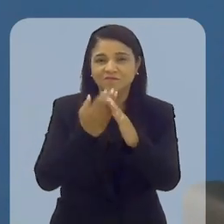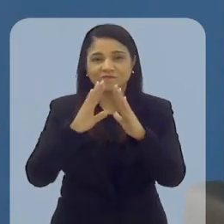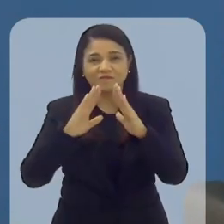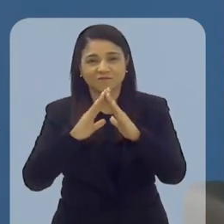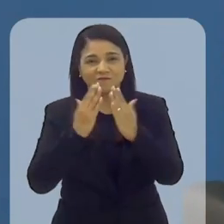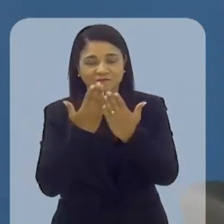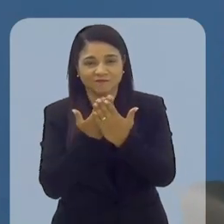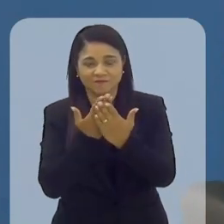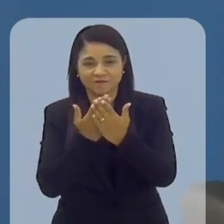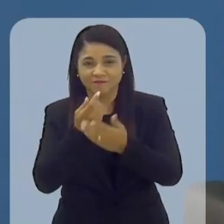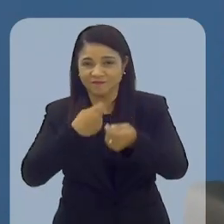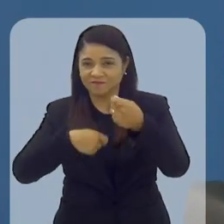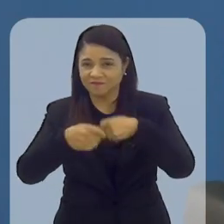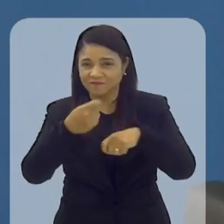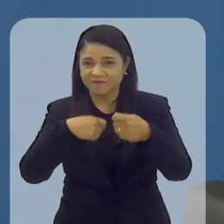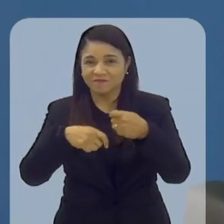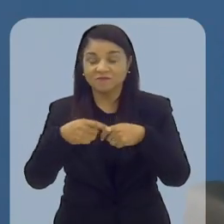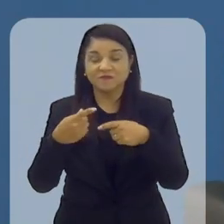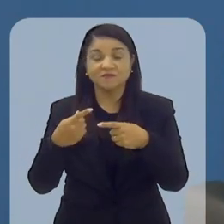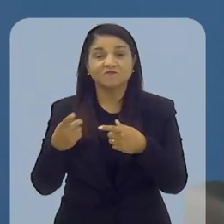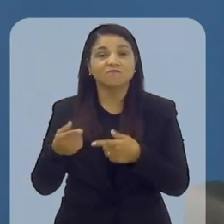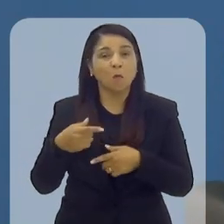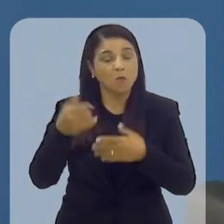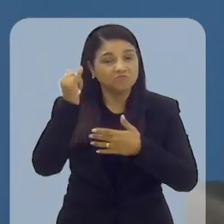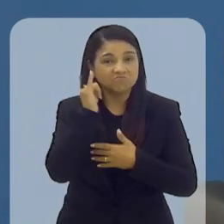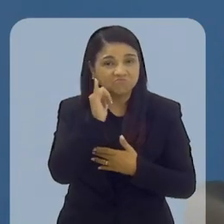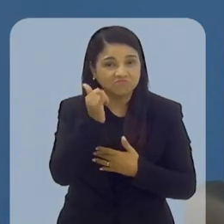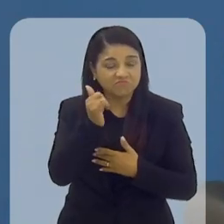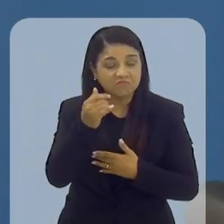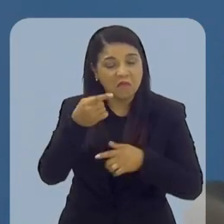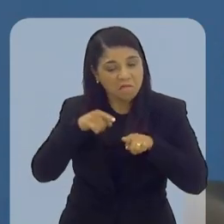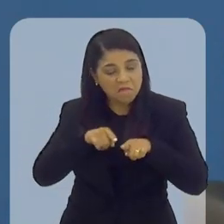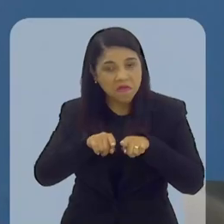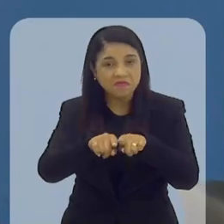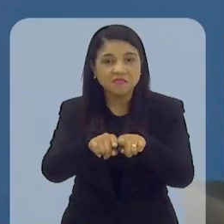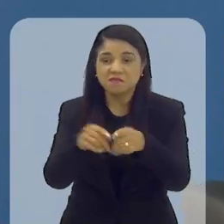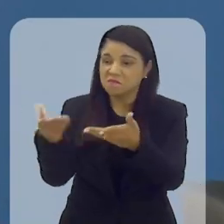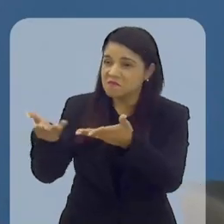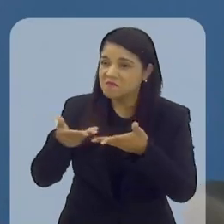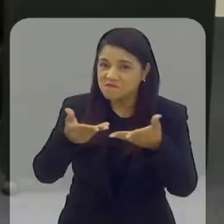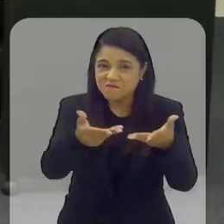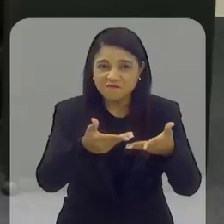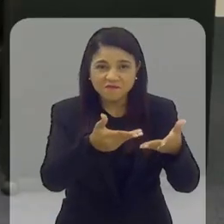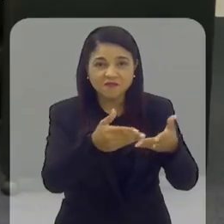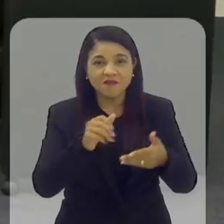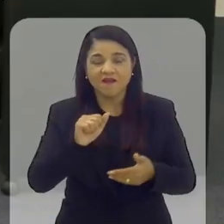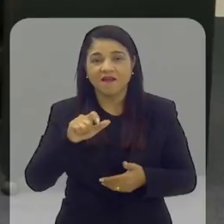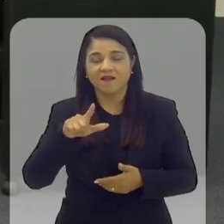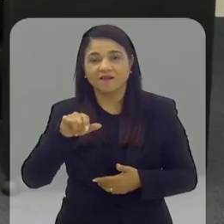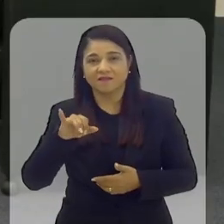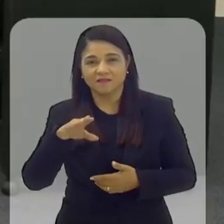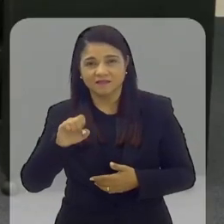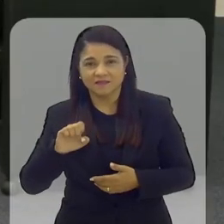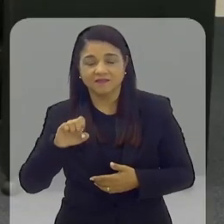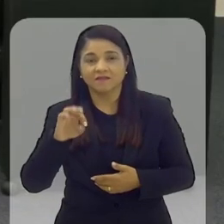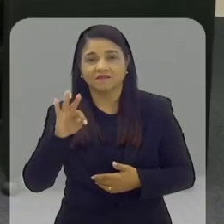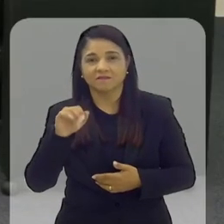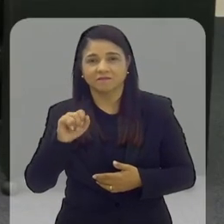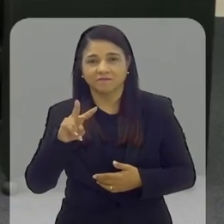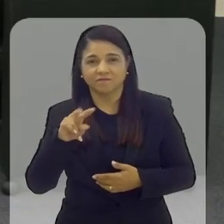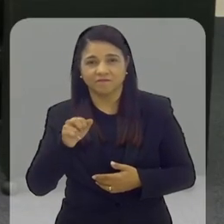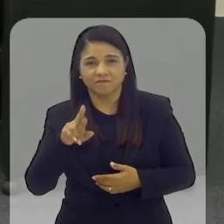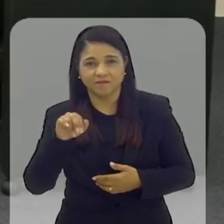Legislativo. Para isso, então, eu vou contar com algumas parceiras que estão aqui. Sejam bem-vindas a Alice Tavares,